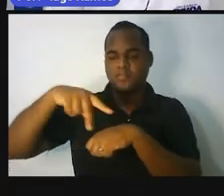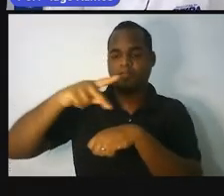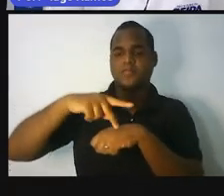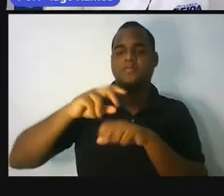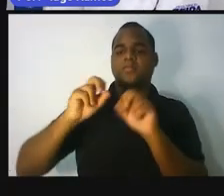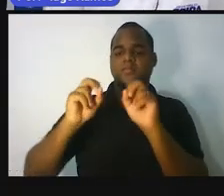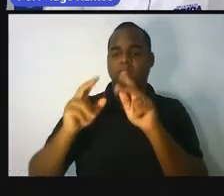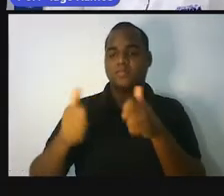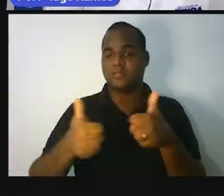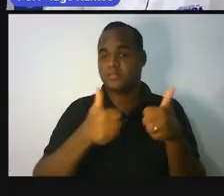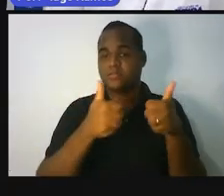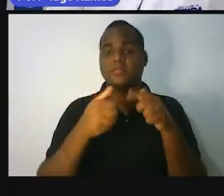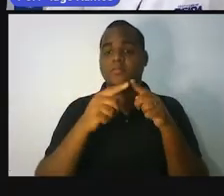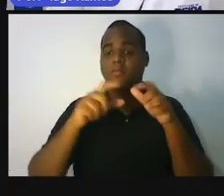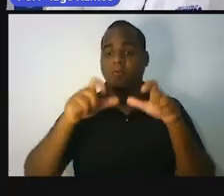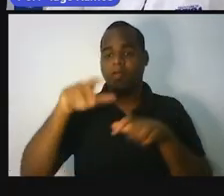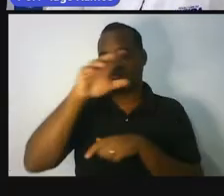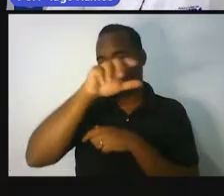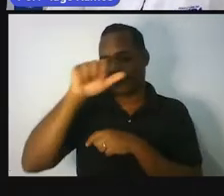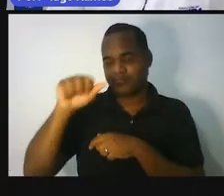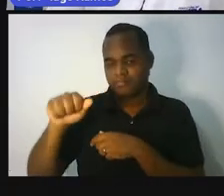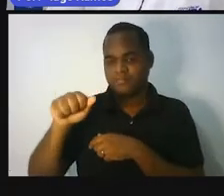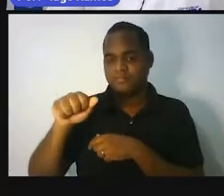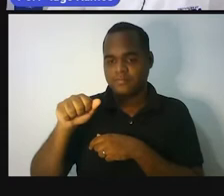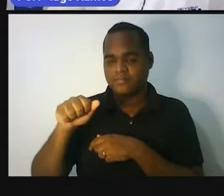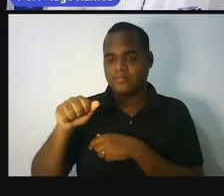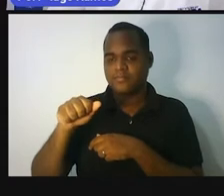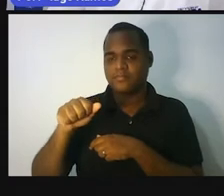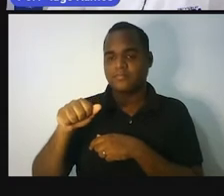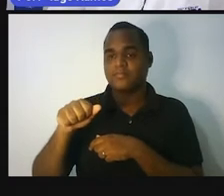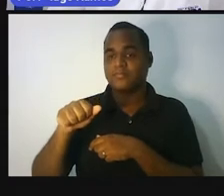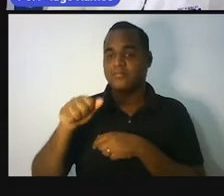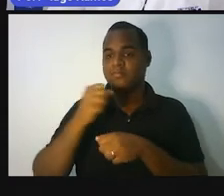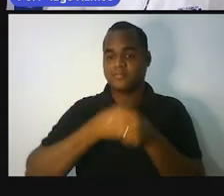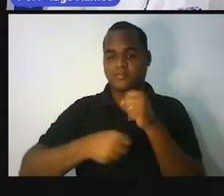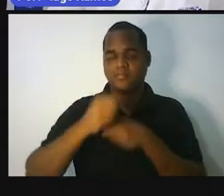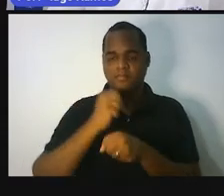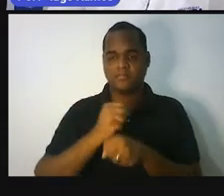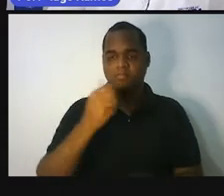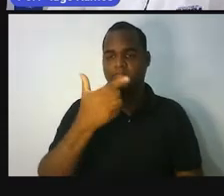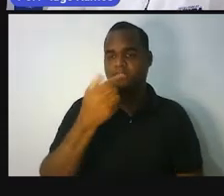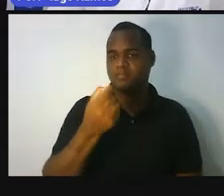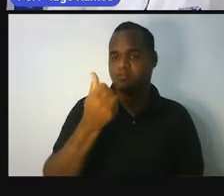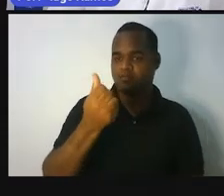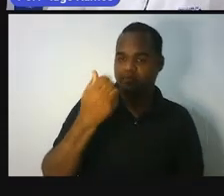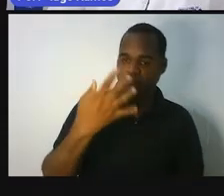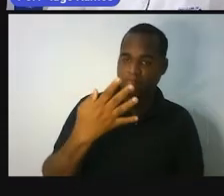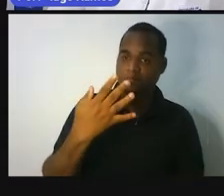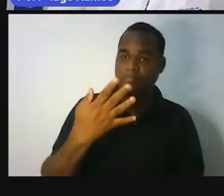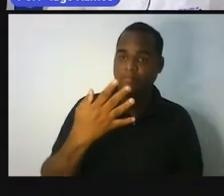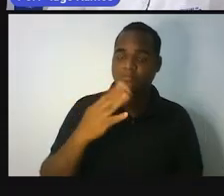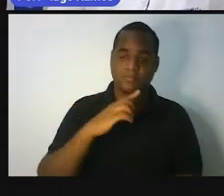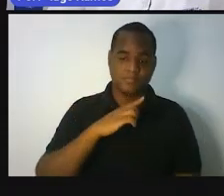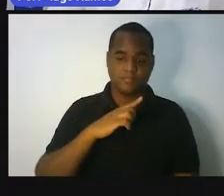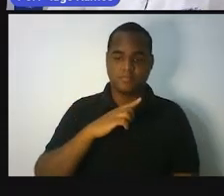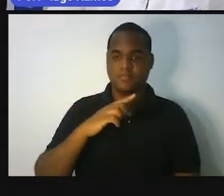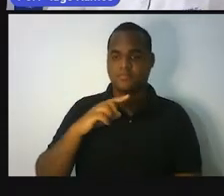países africanos no ano de 2014. Tá bom? Nigéria,